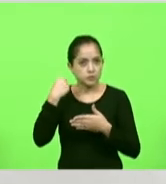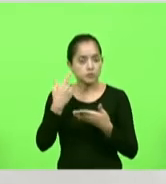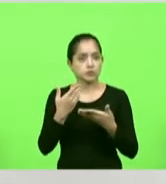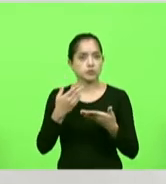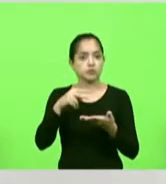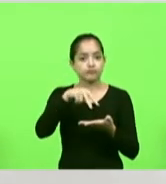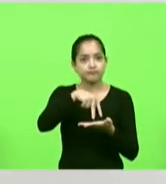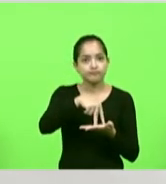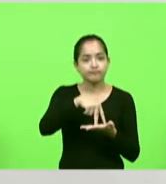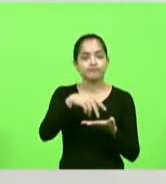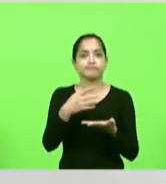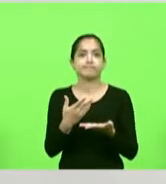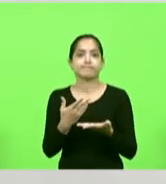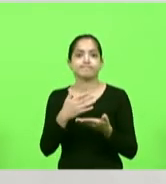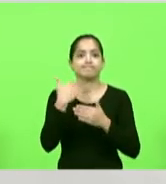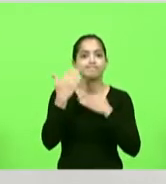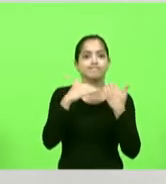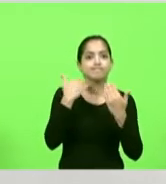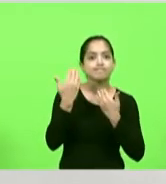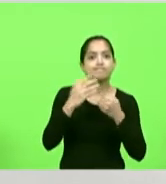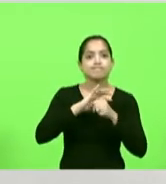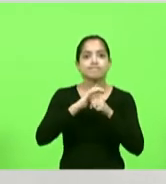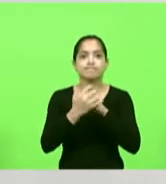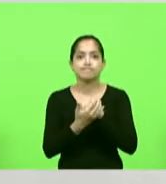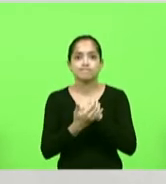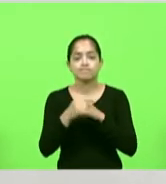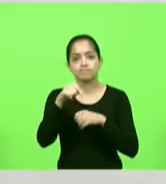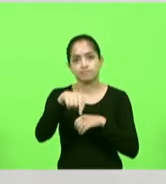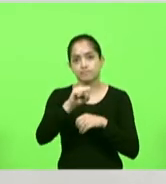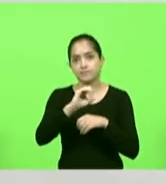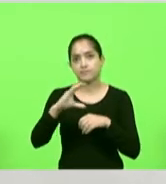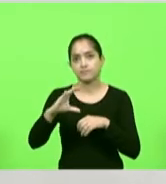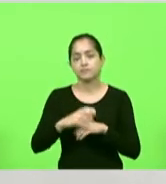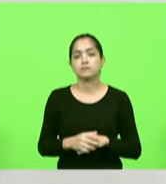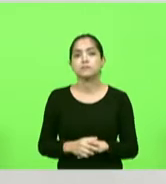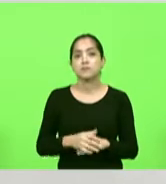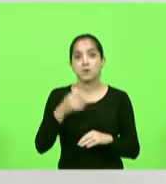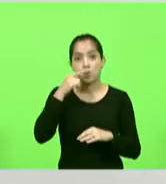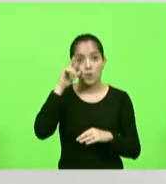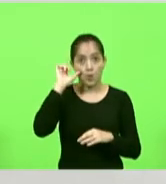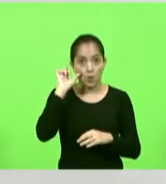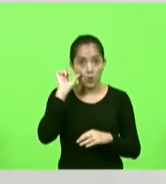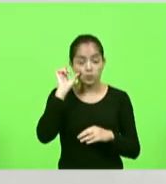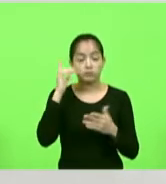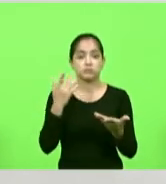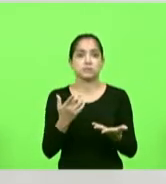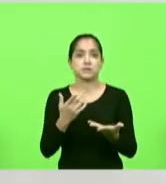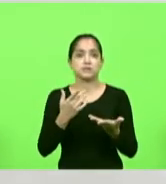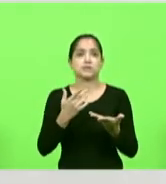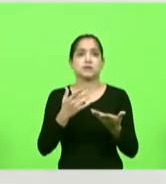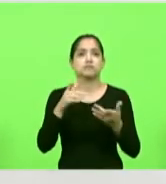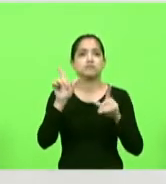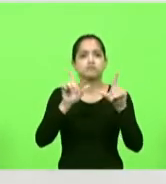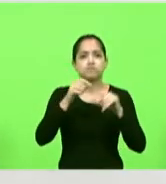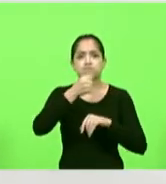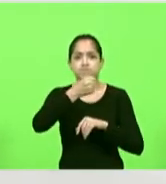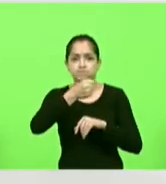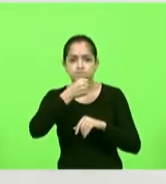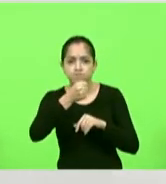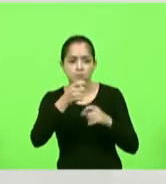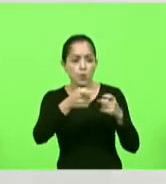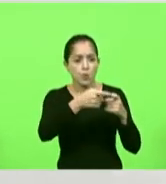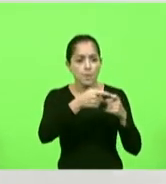mortes, Covid em Santa Catarina. Ontem tive um dia cheio de entrevistas com médicos,